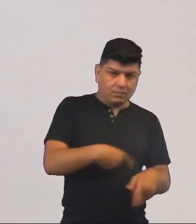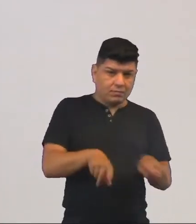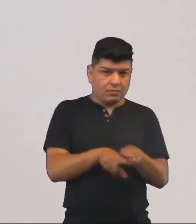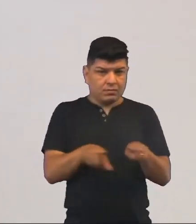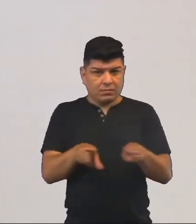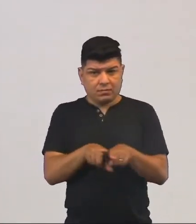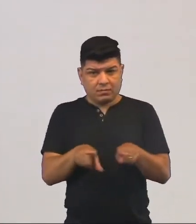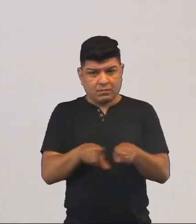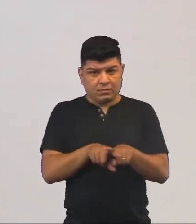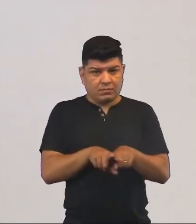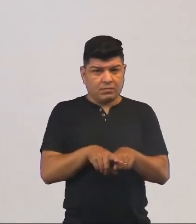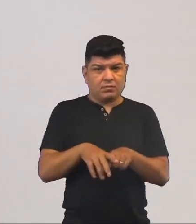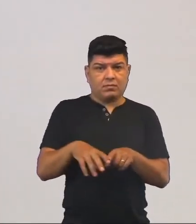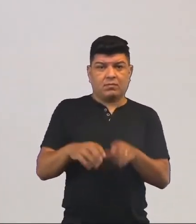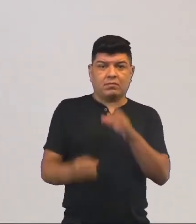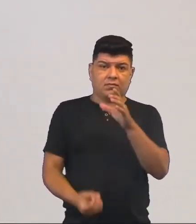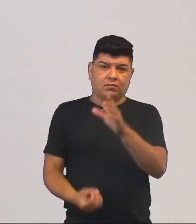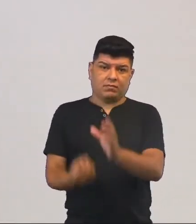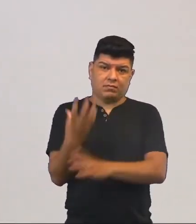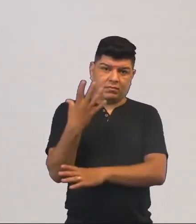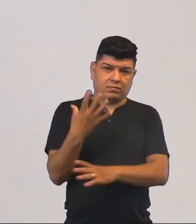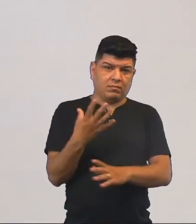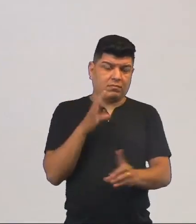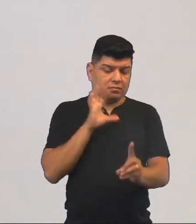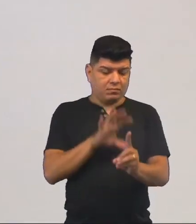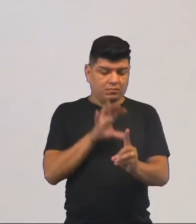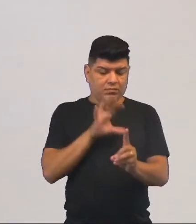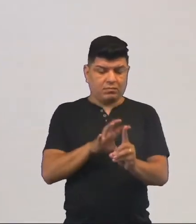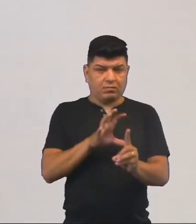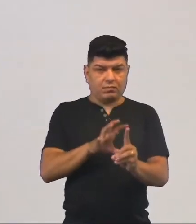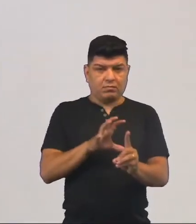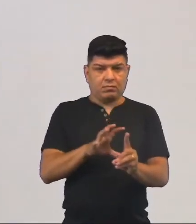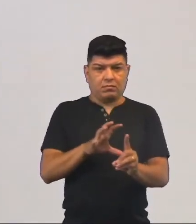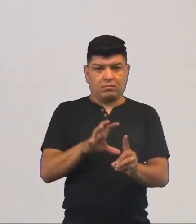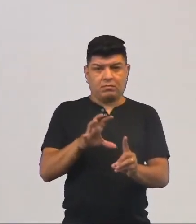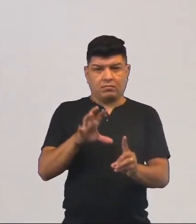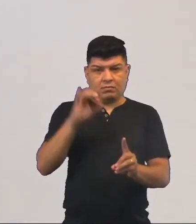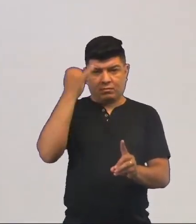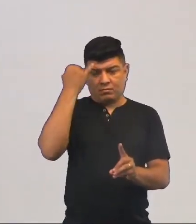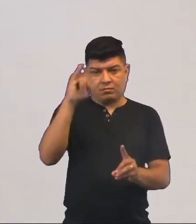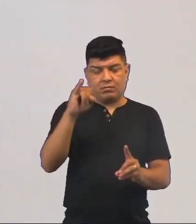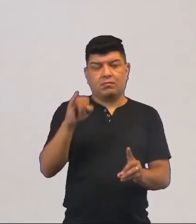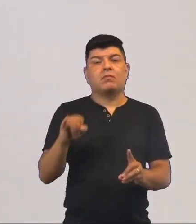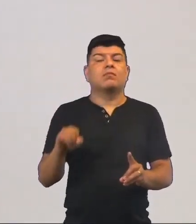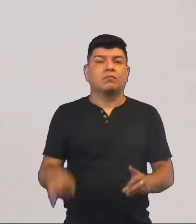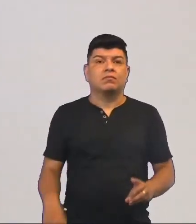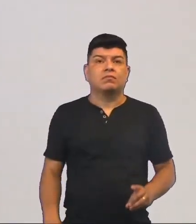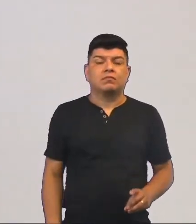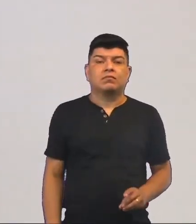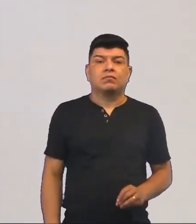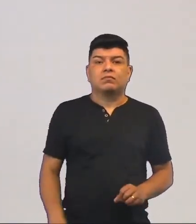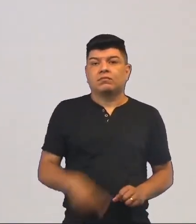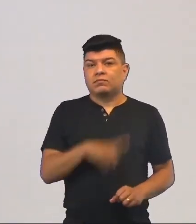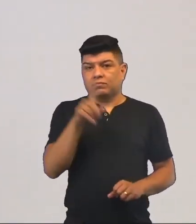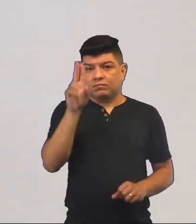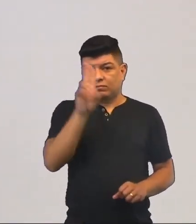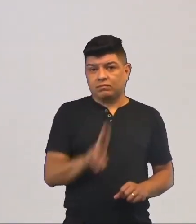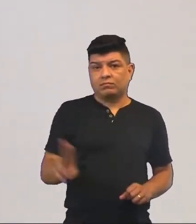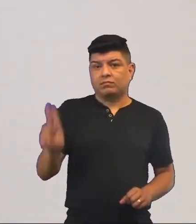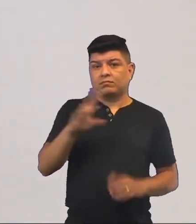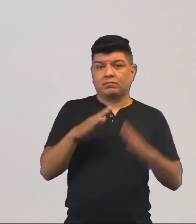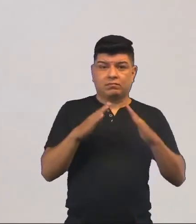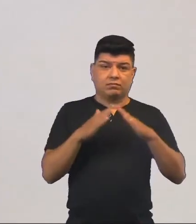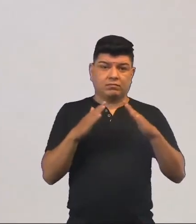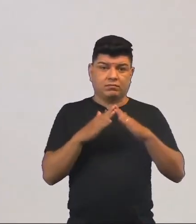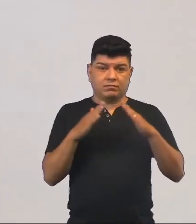da questão da criação, você vai estimular o seu senso criativo, né? E aí você vai utilizar na